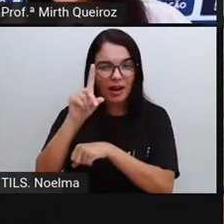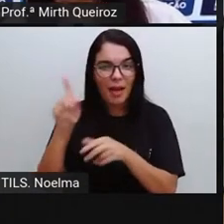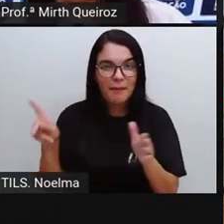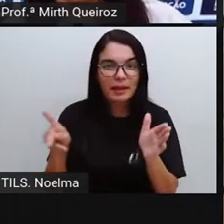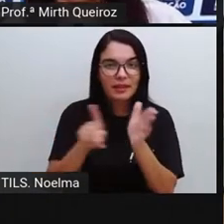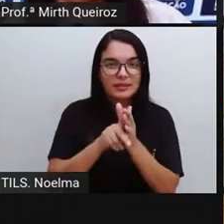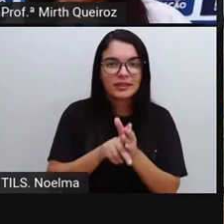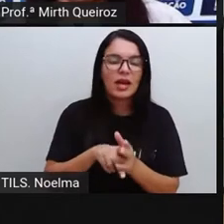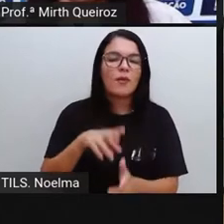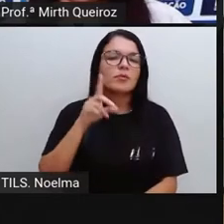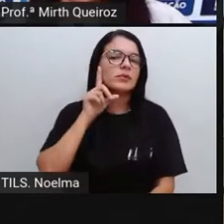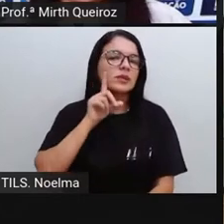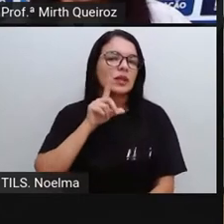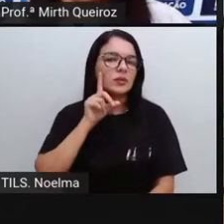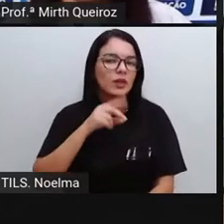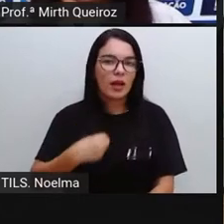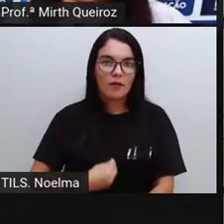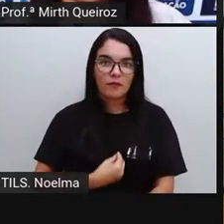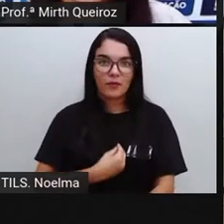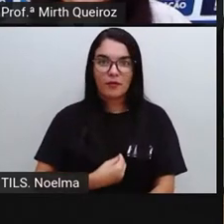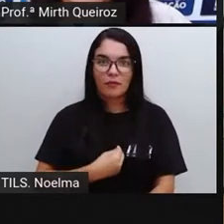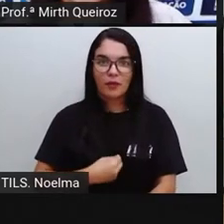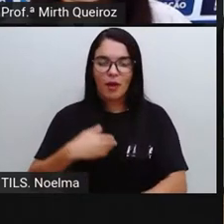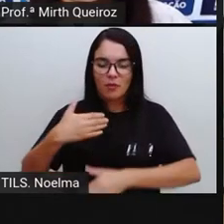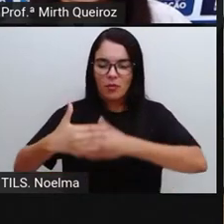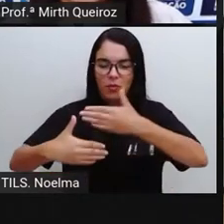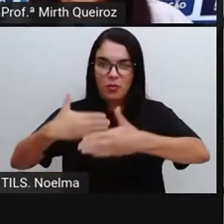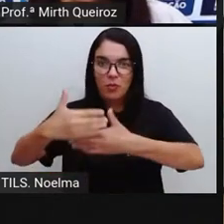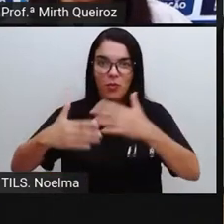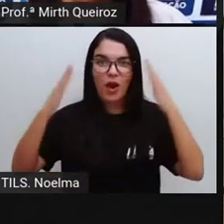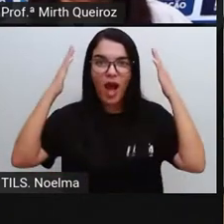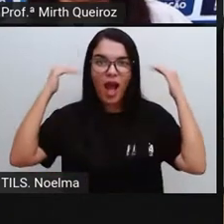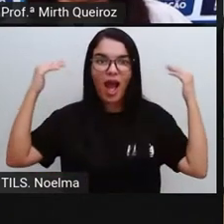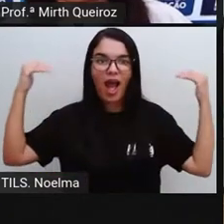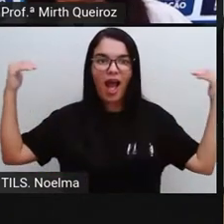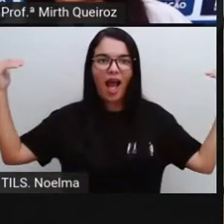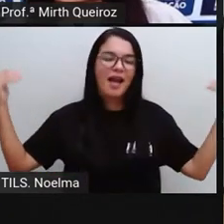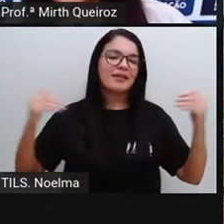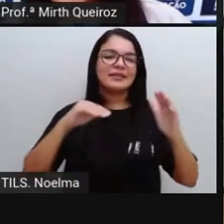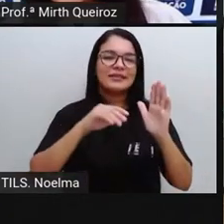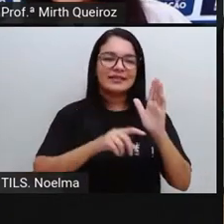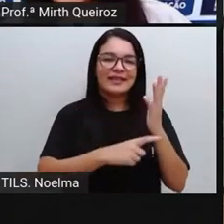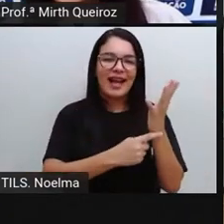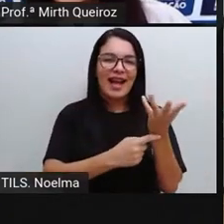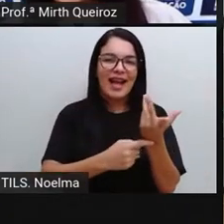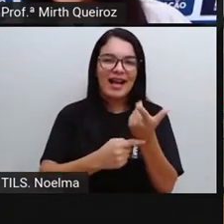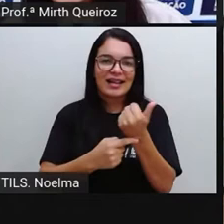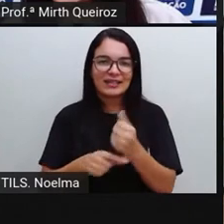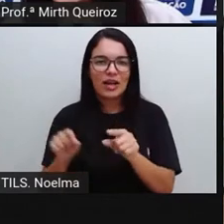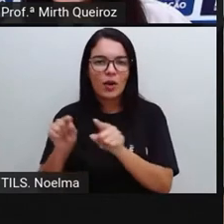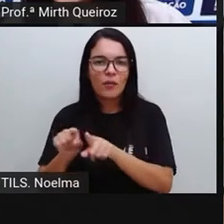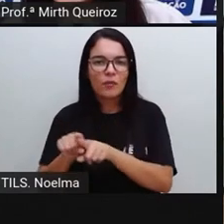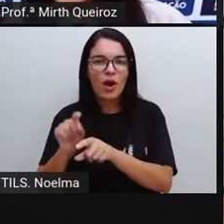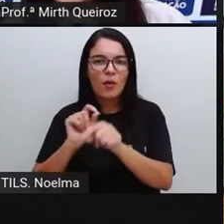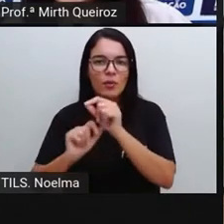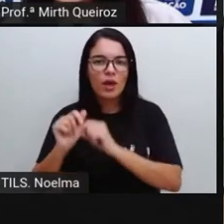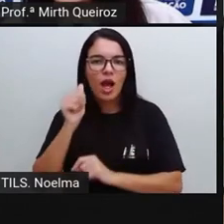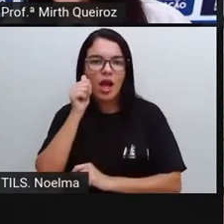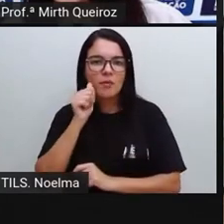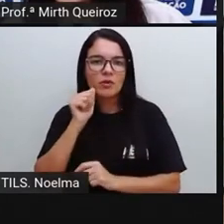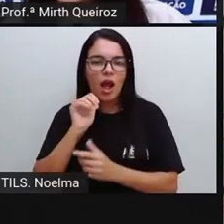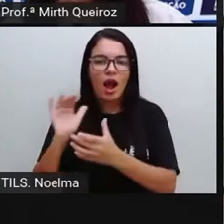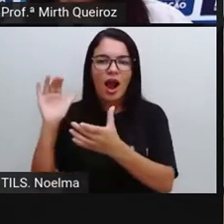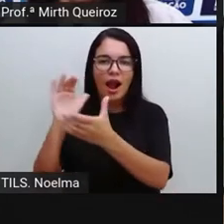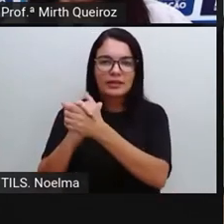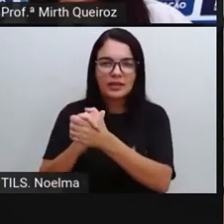onde ele viveu uma carreira artística sólida. Ali ele se casaria com a estadunidense, né? Cherry Ann